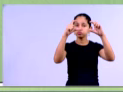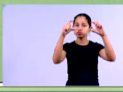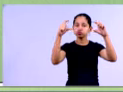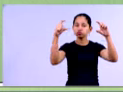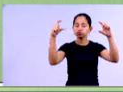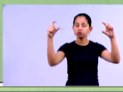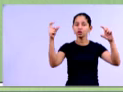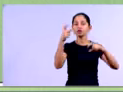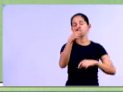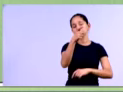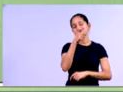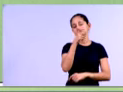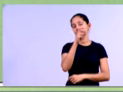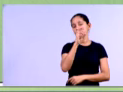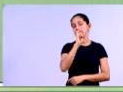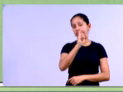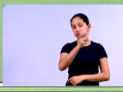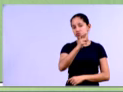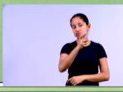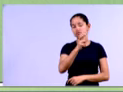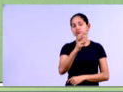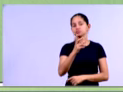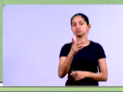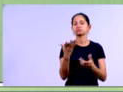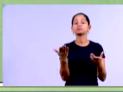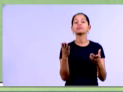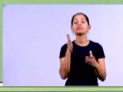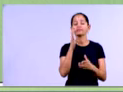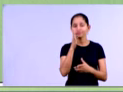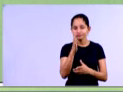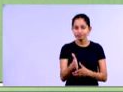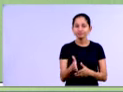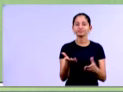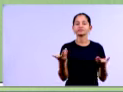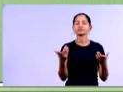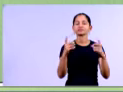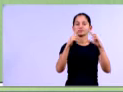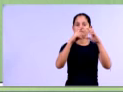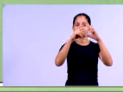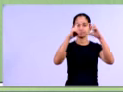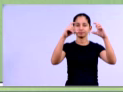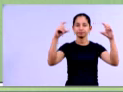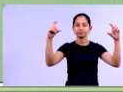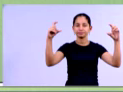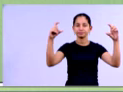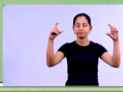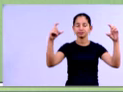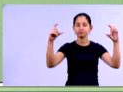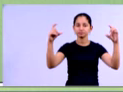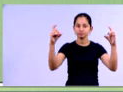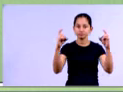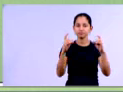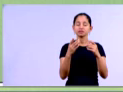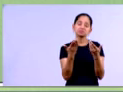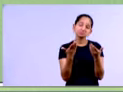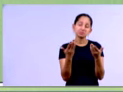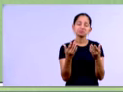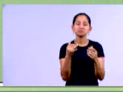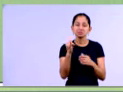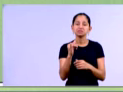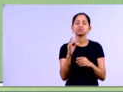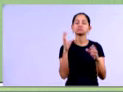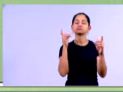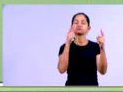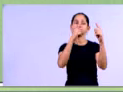fator 0,73,50, né, que é o nosso fator encontrado aí, que é o X5. Então, gente, se você